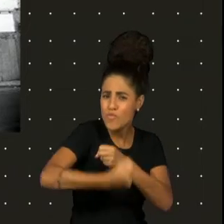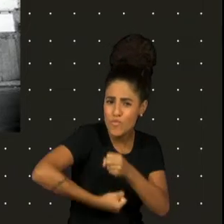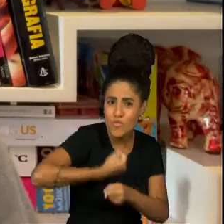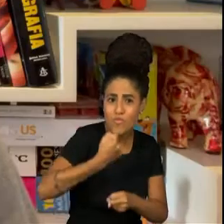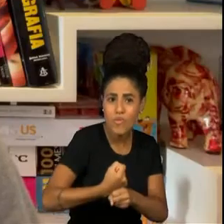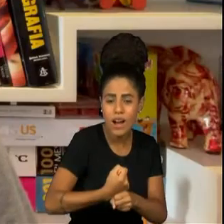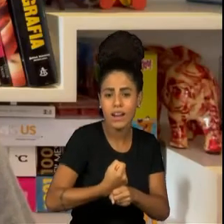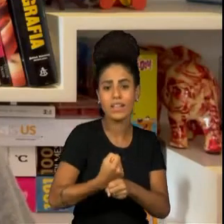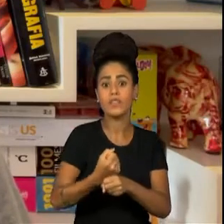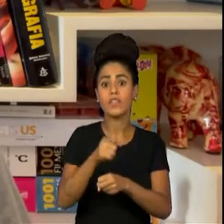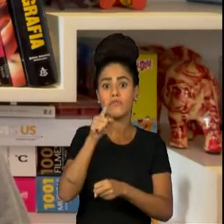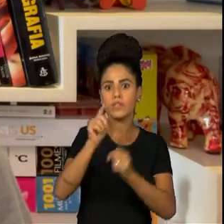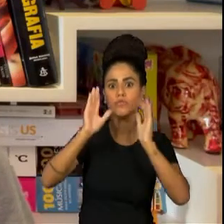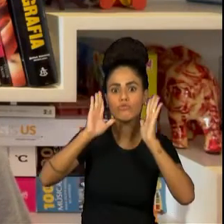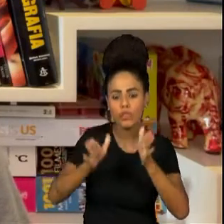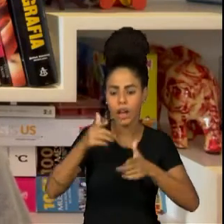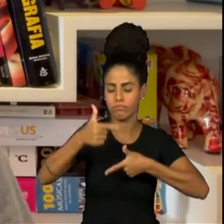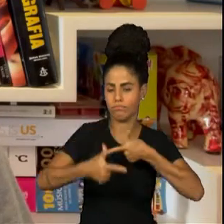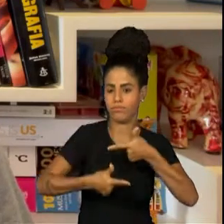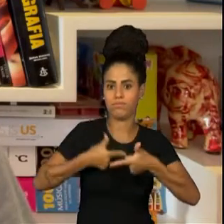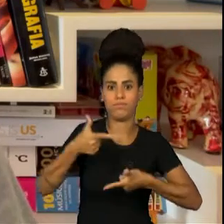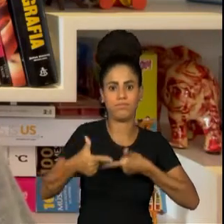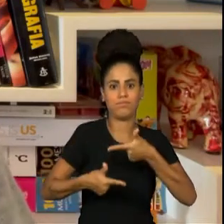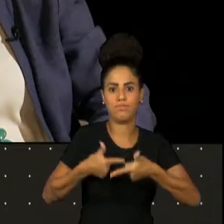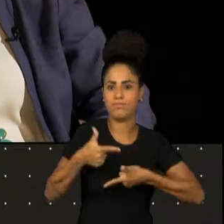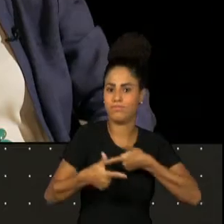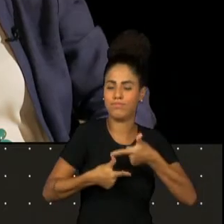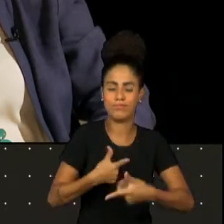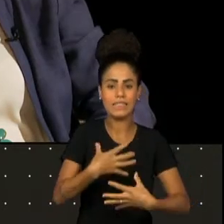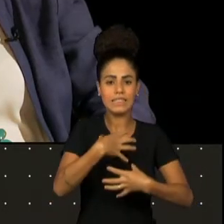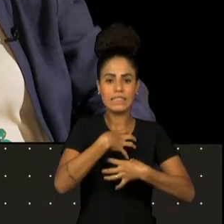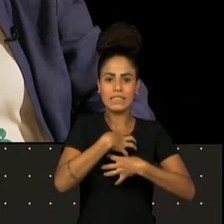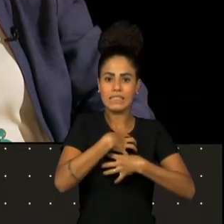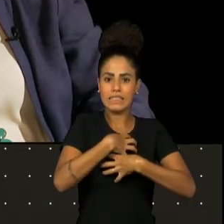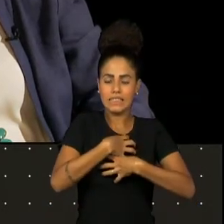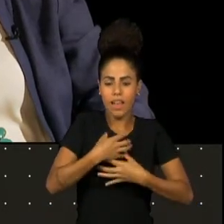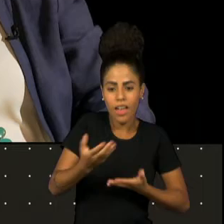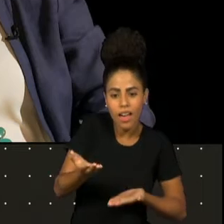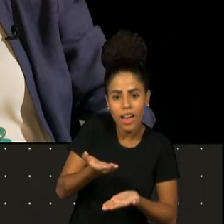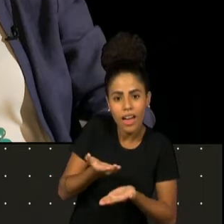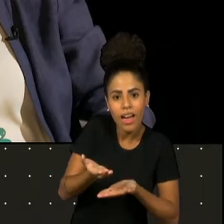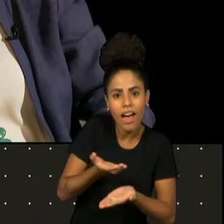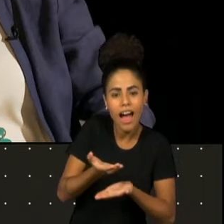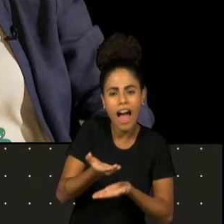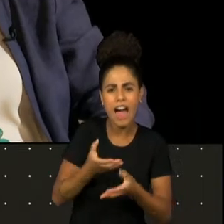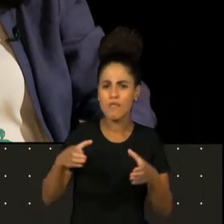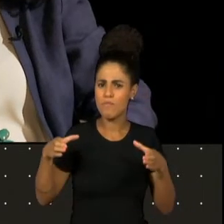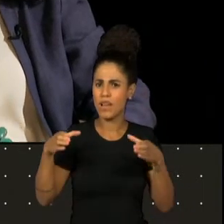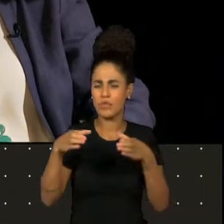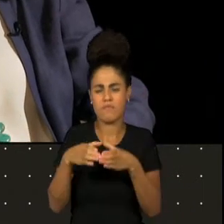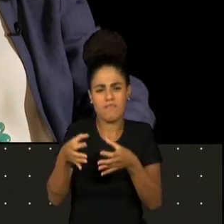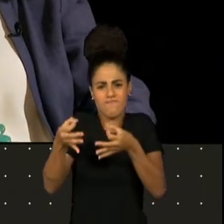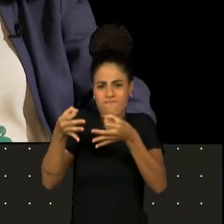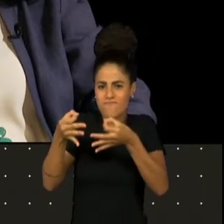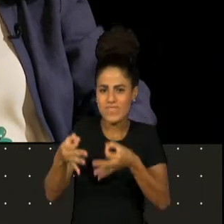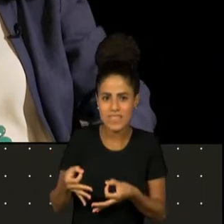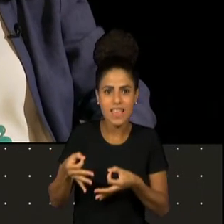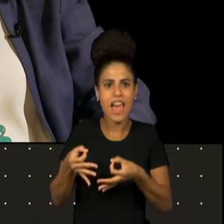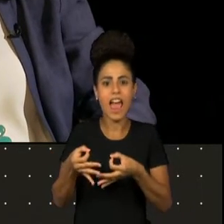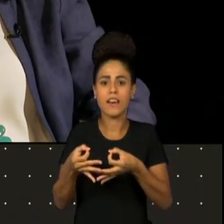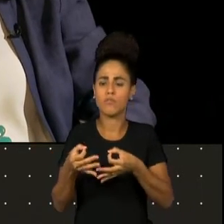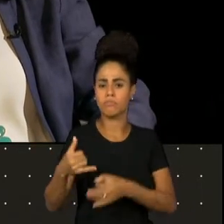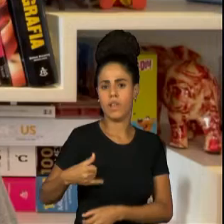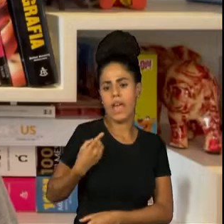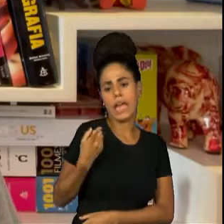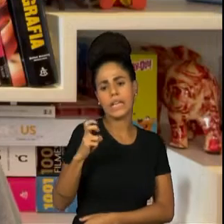e você já tinha trabalhado com ele. Então eu senti que a gente teve uma conexão. Mas era uma turma muito heterogênea. Tinha alunos de 15